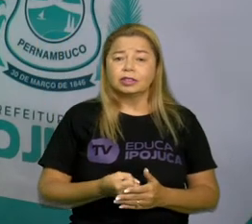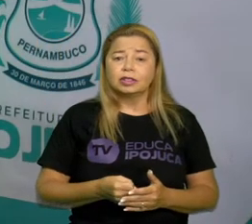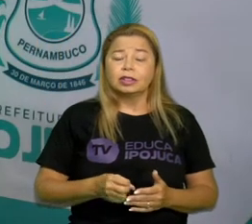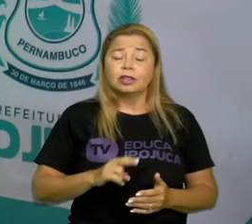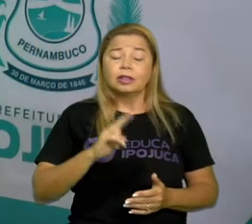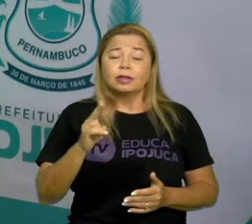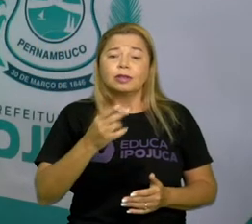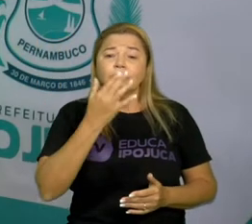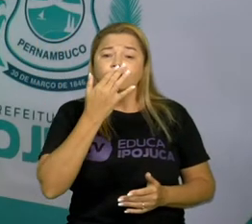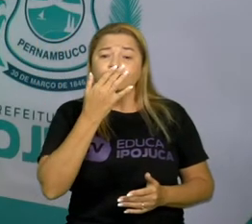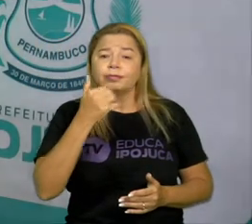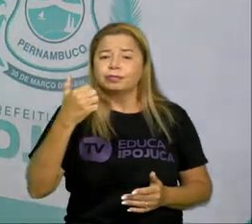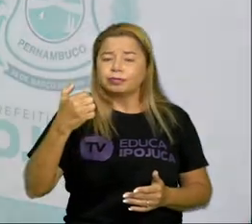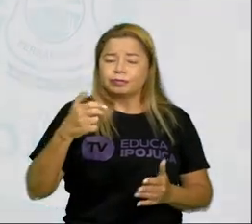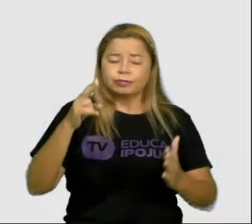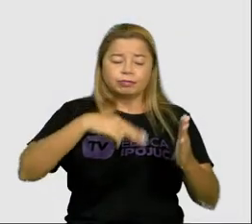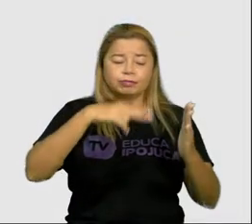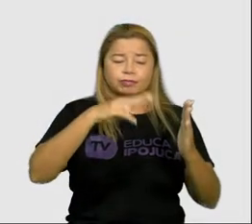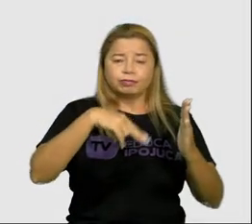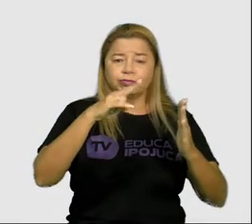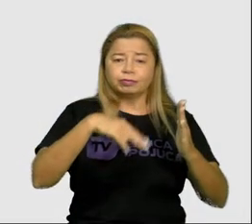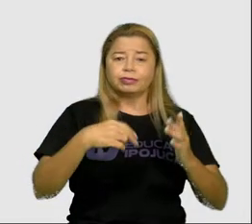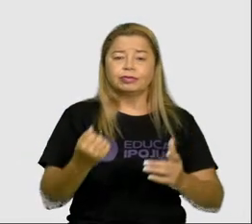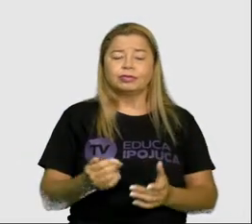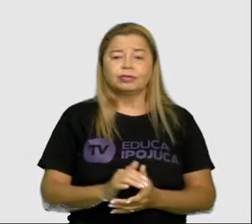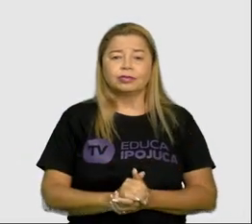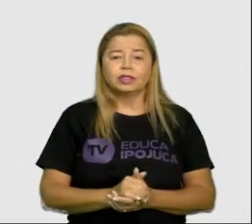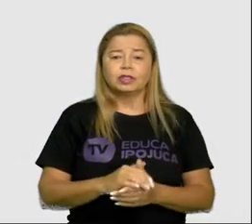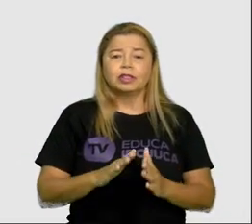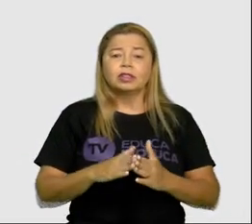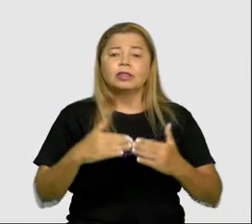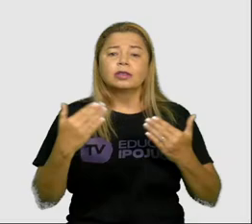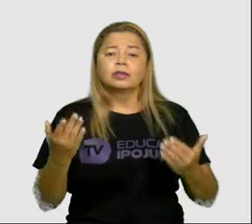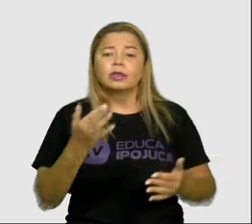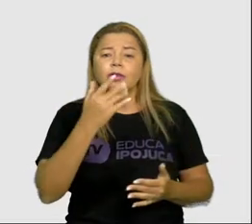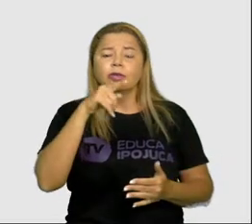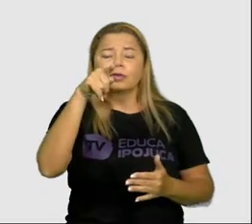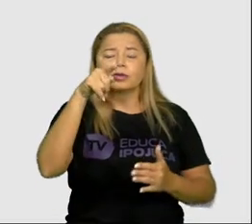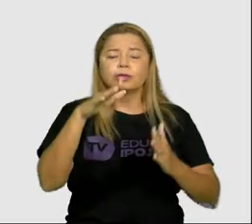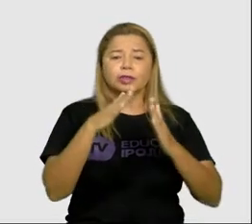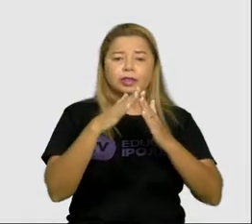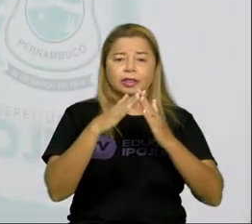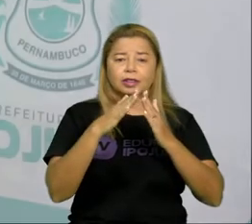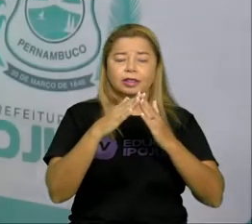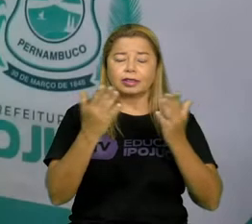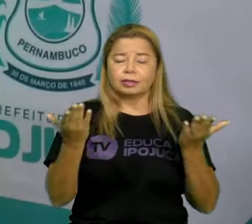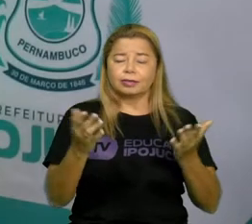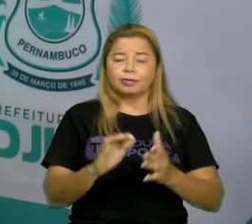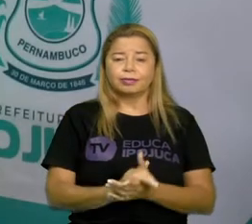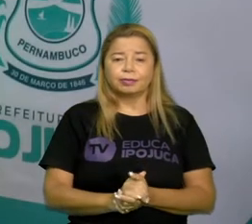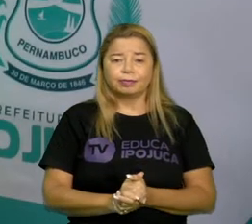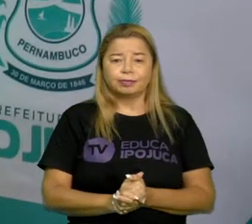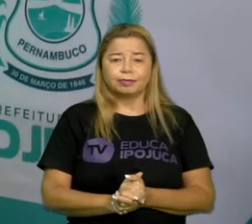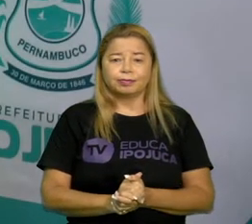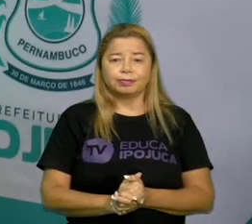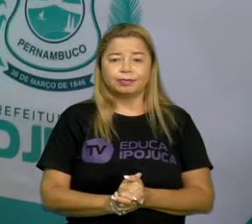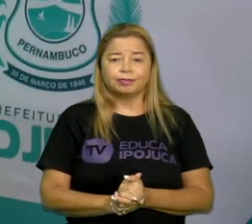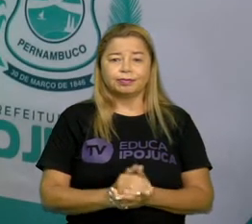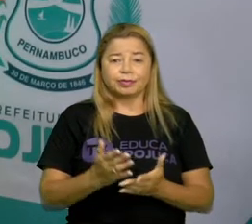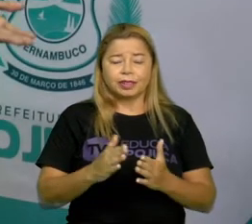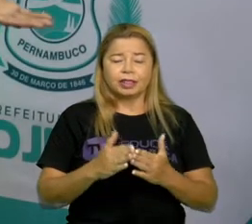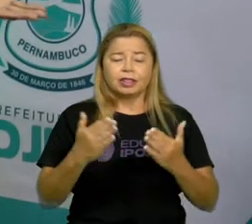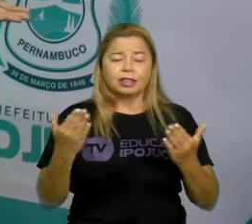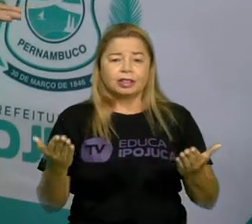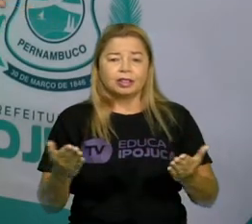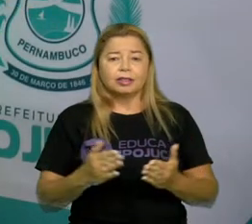Veja qual é a cor da sua casa e pinte. Deixe ela com a pintura bem linda e elegante. Porque é